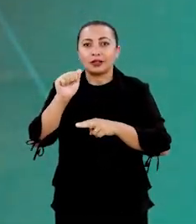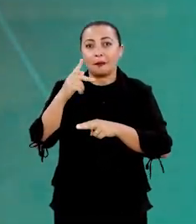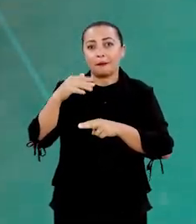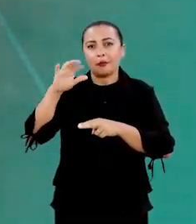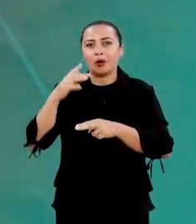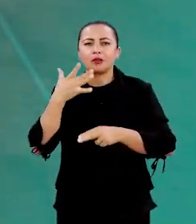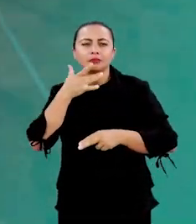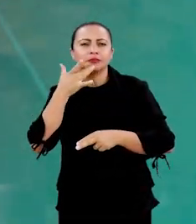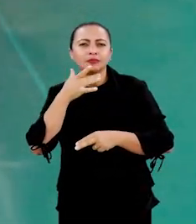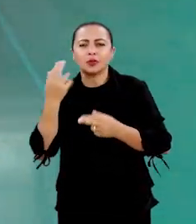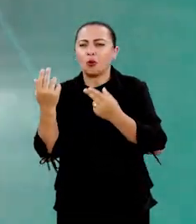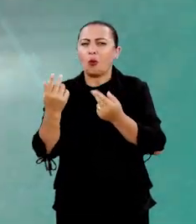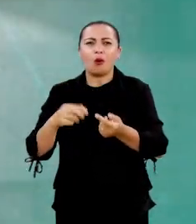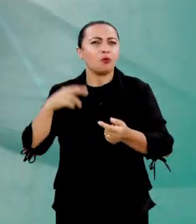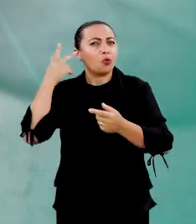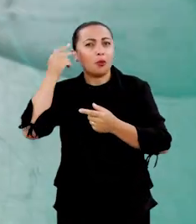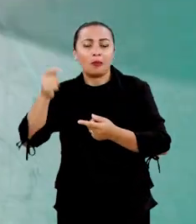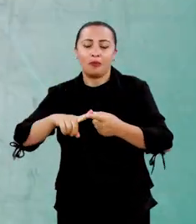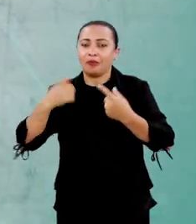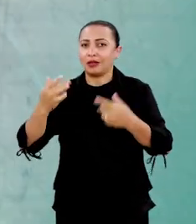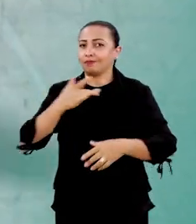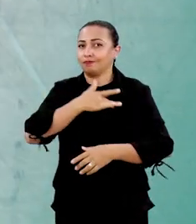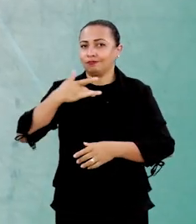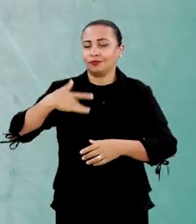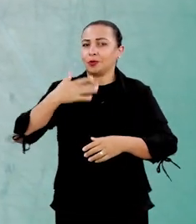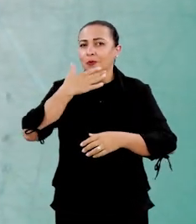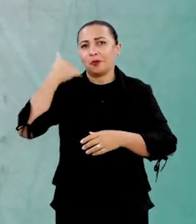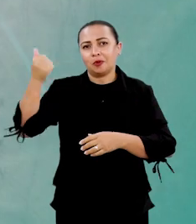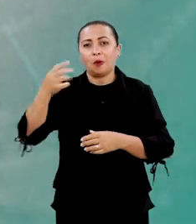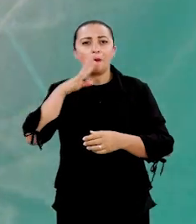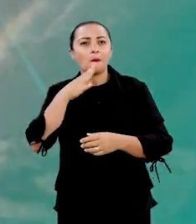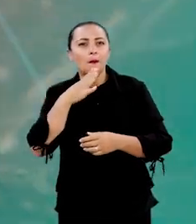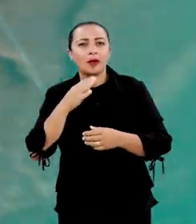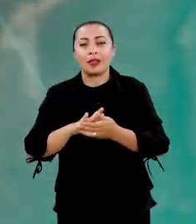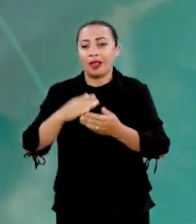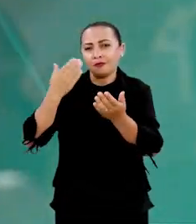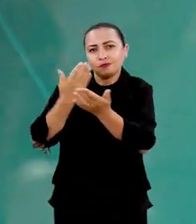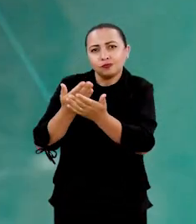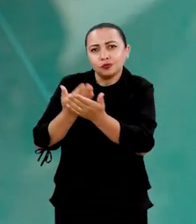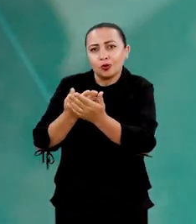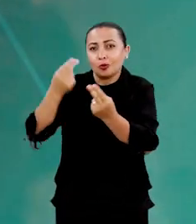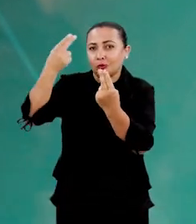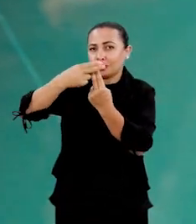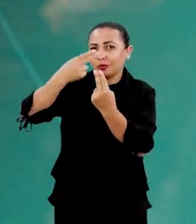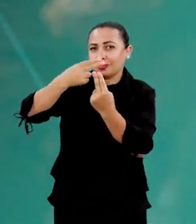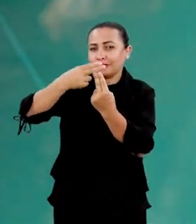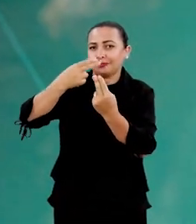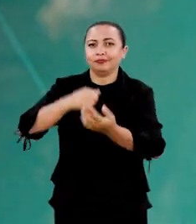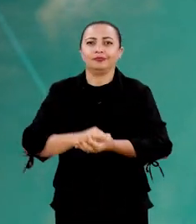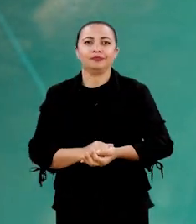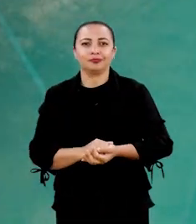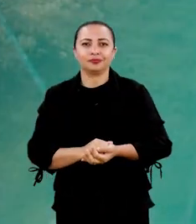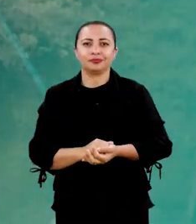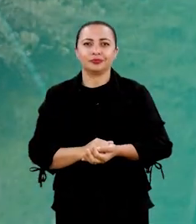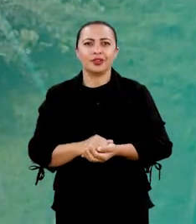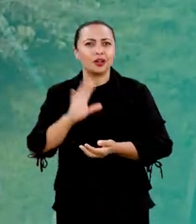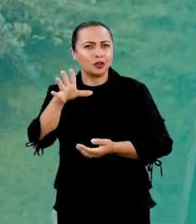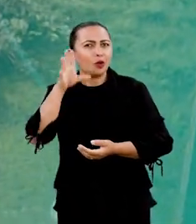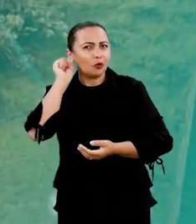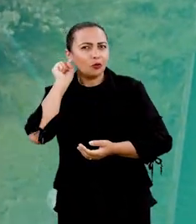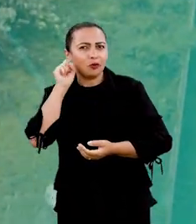de sapucaia, tão gostoso quanto tradicional, só que mais saudável. Conheça através de um estudo do Instituto Federal Baiano.